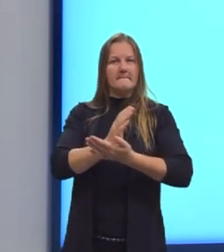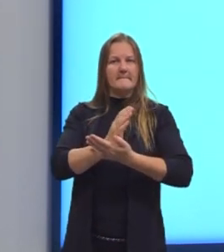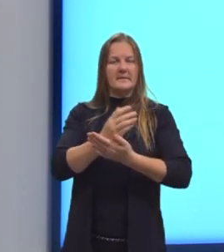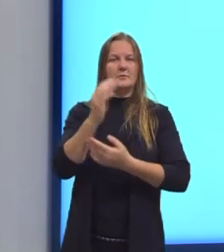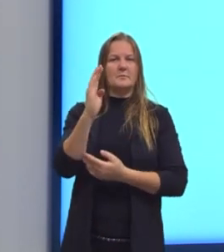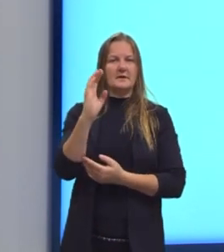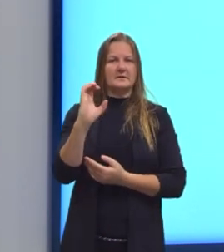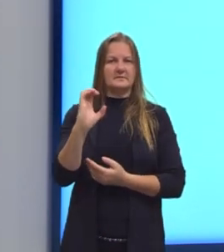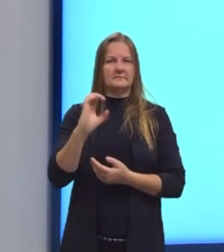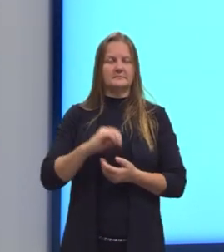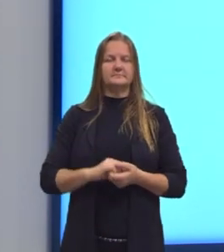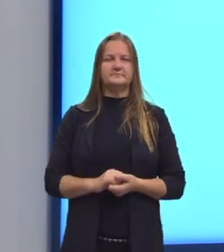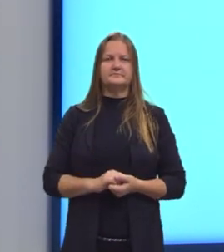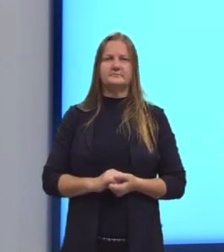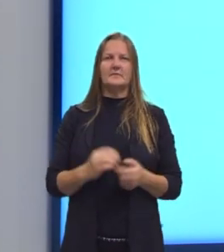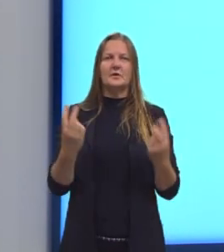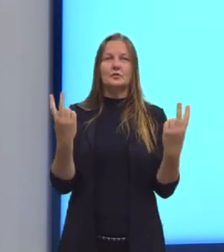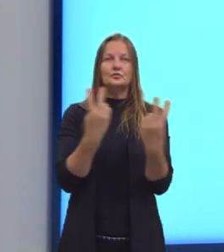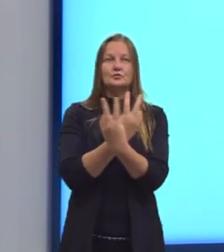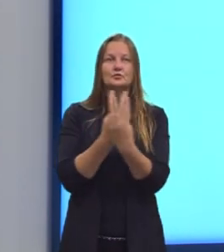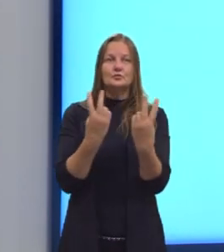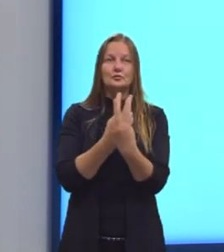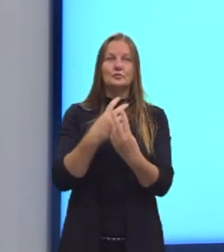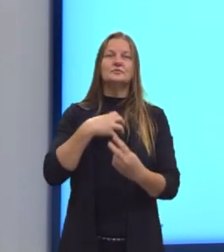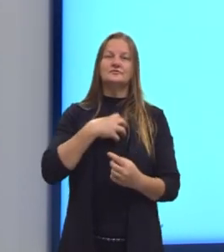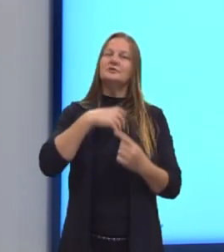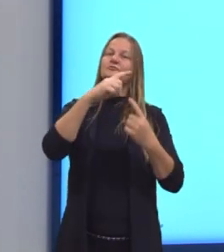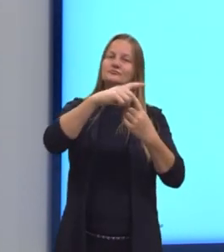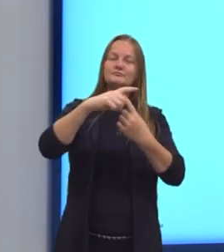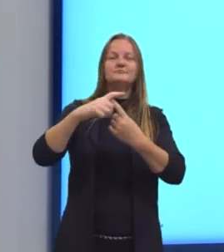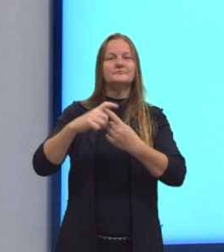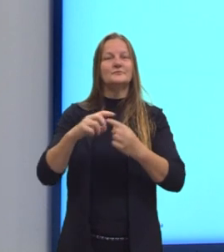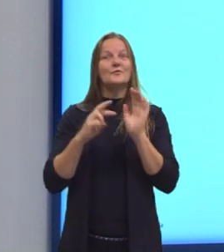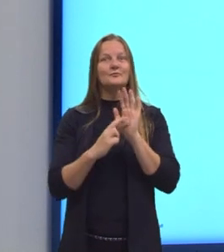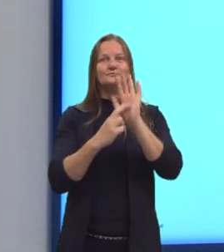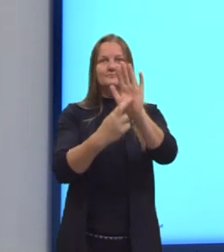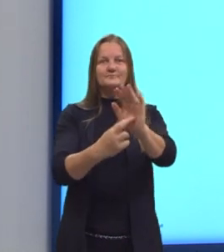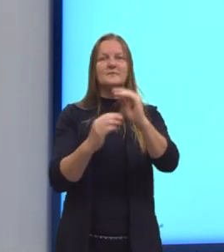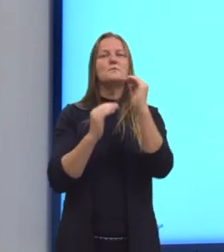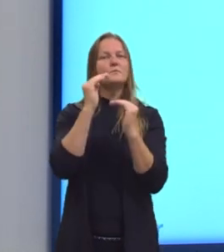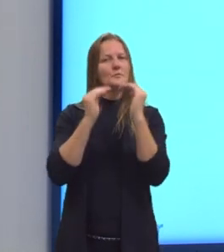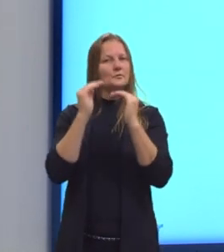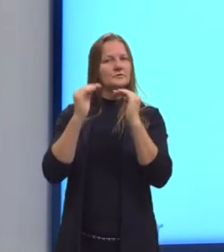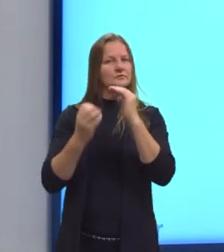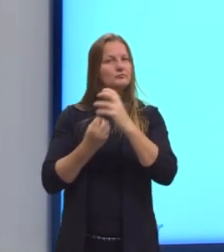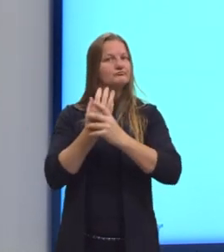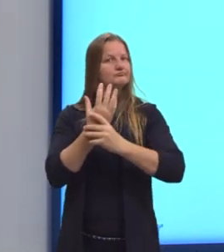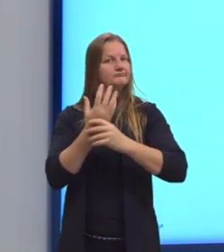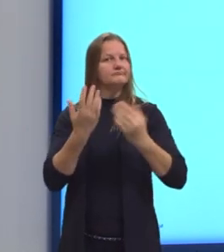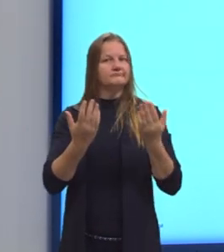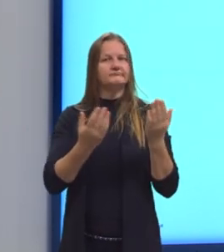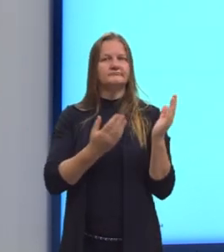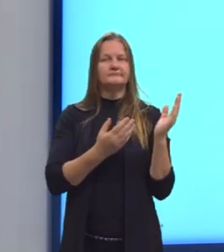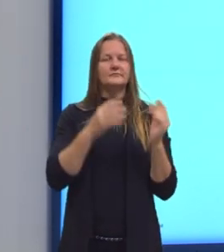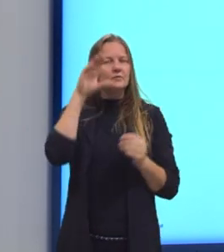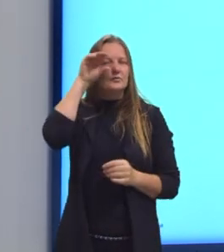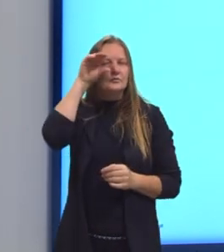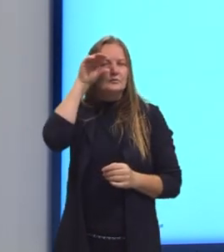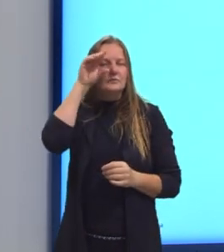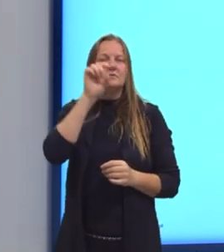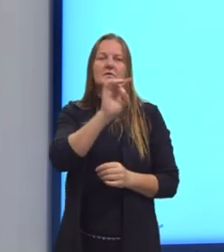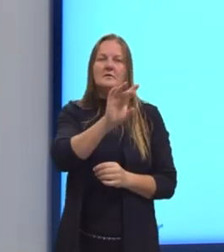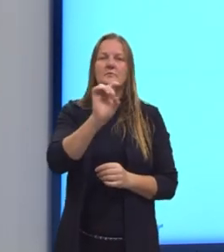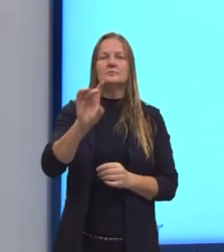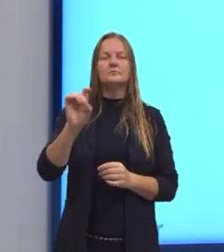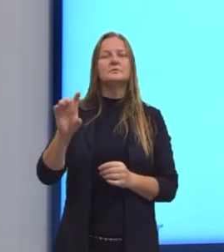e o C. Essas duas formas representam, então, as proporções, e nós observamos ali cada um dos